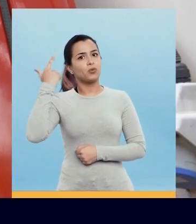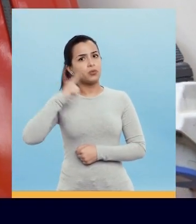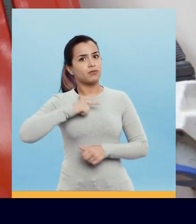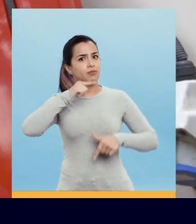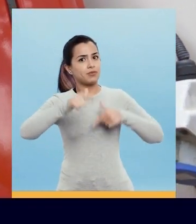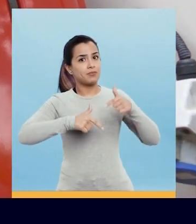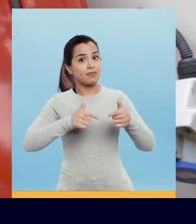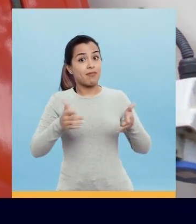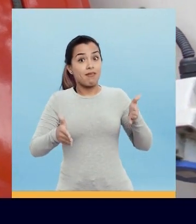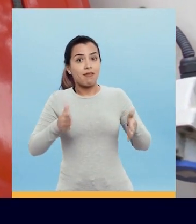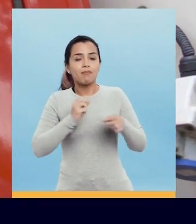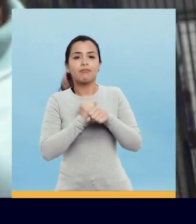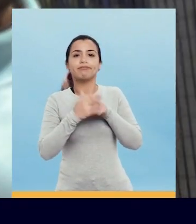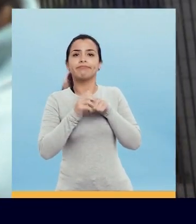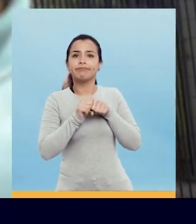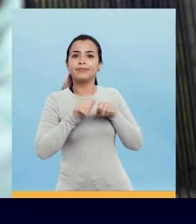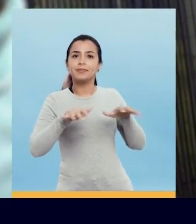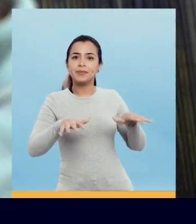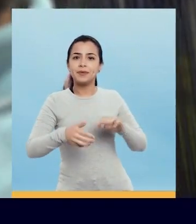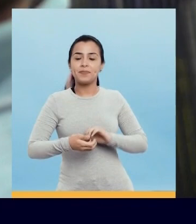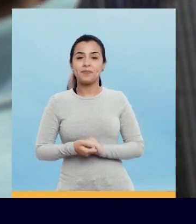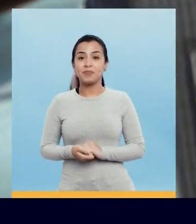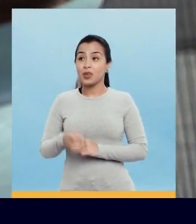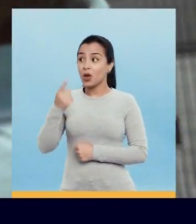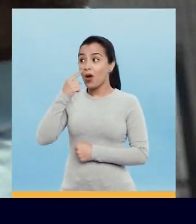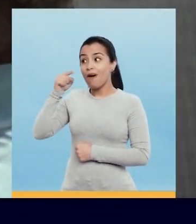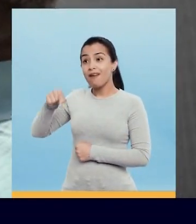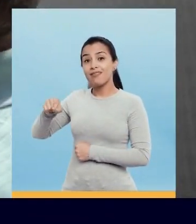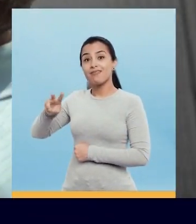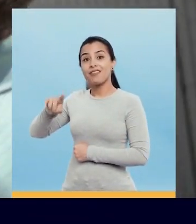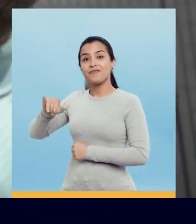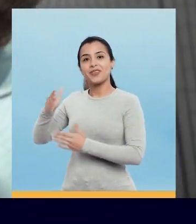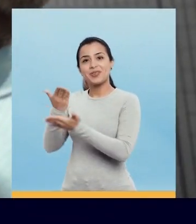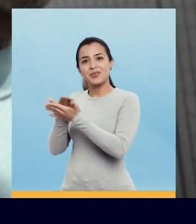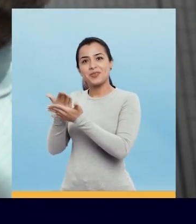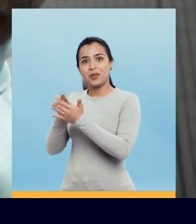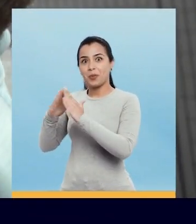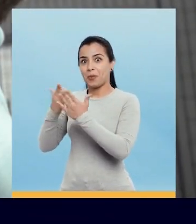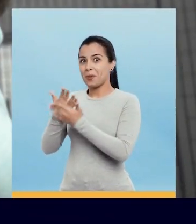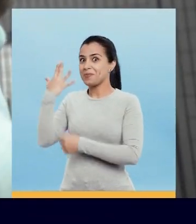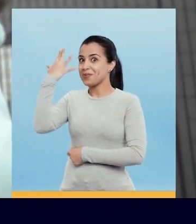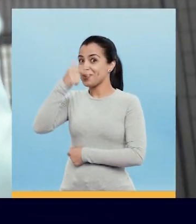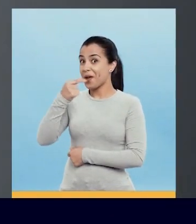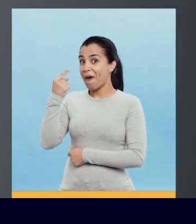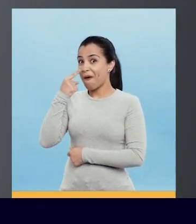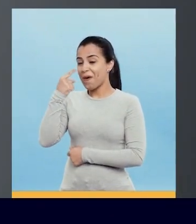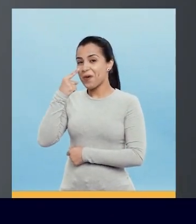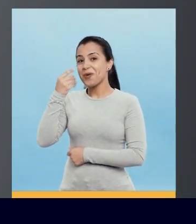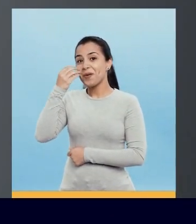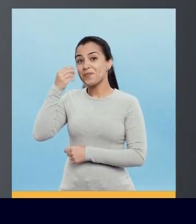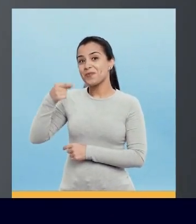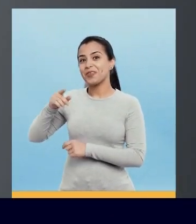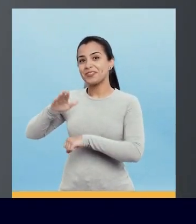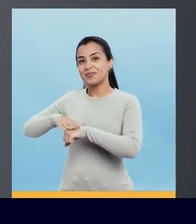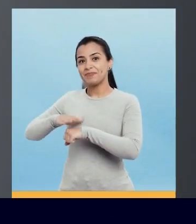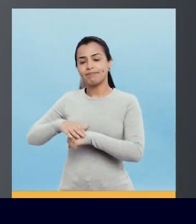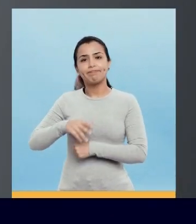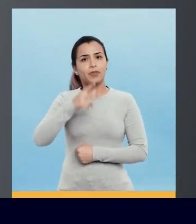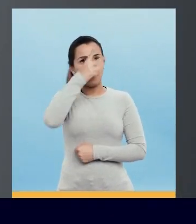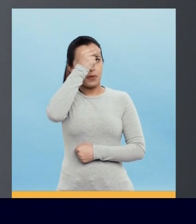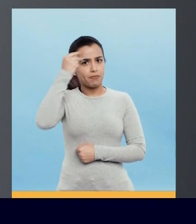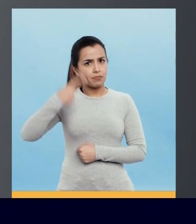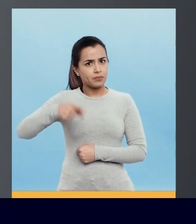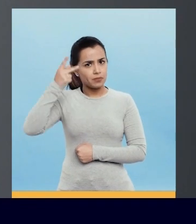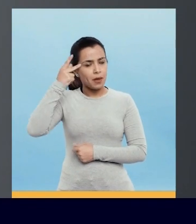bem no meio da pandemia. Aqui onde você vai estudar? Na escola bonita. Está vendo aí o que o Bruno Cobras fez? Ser prefeito de São Paulo